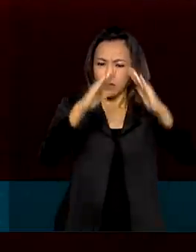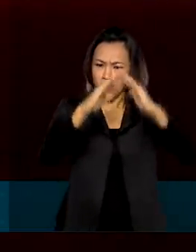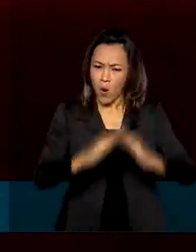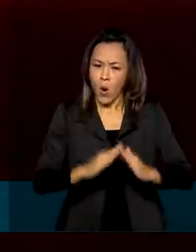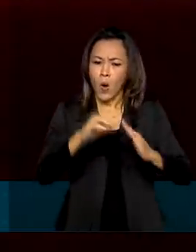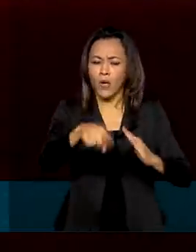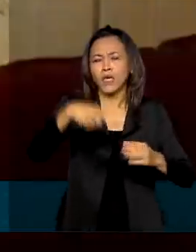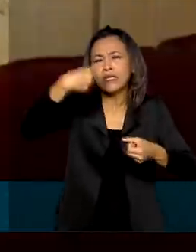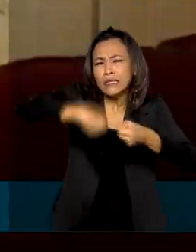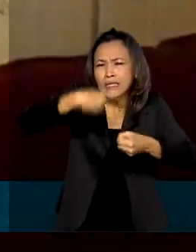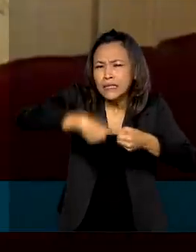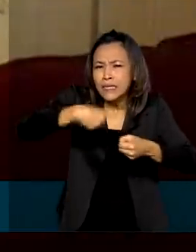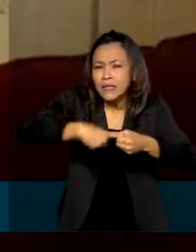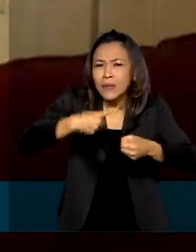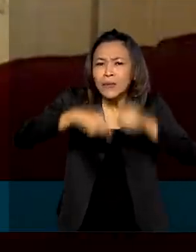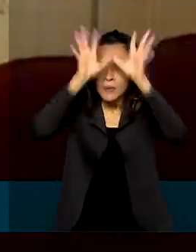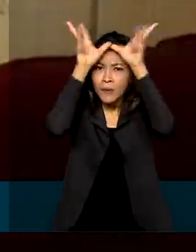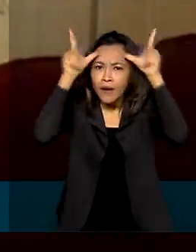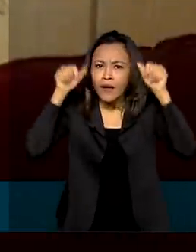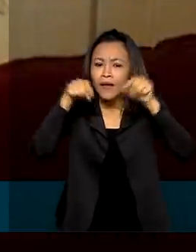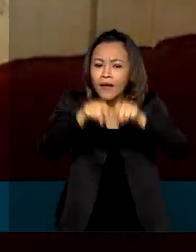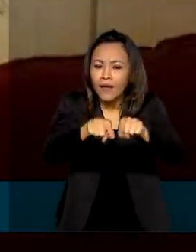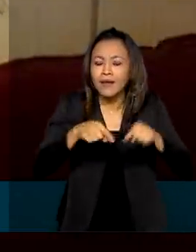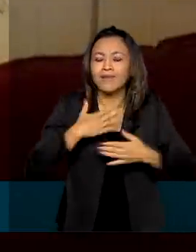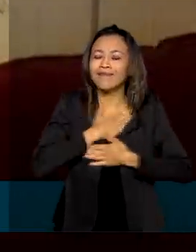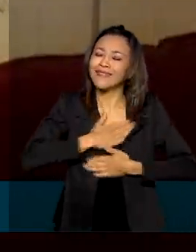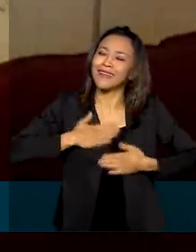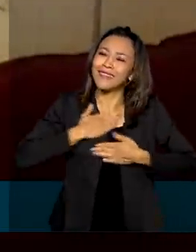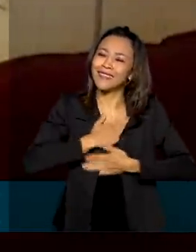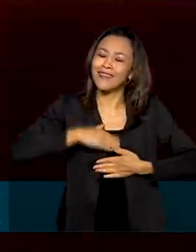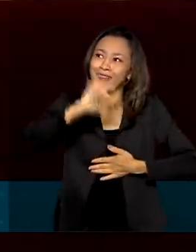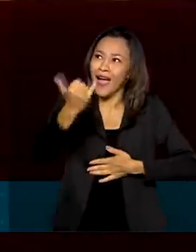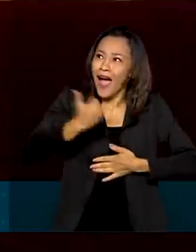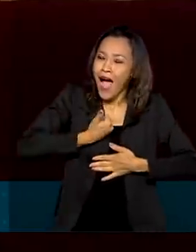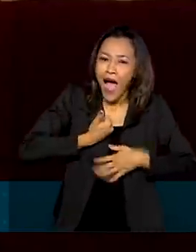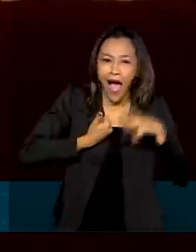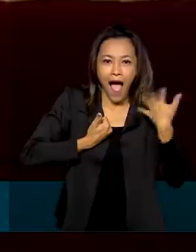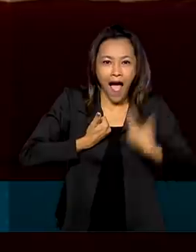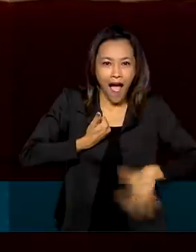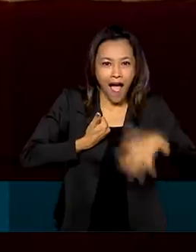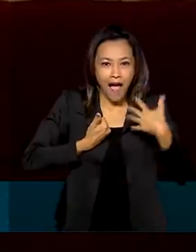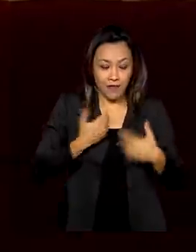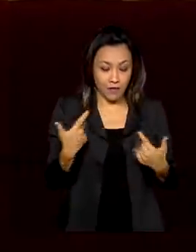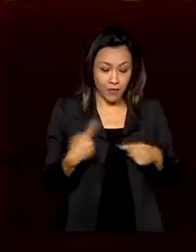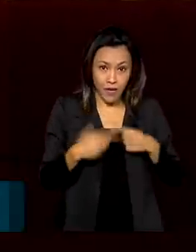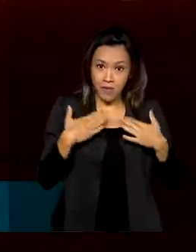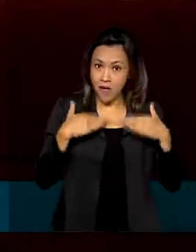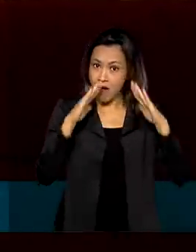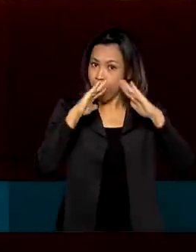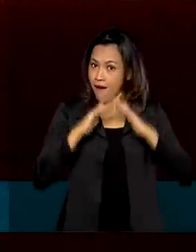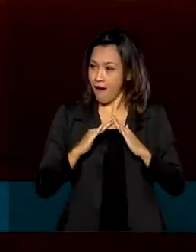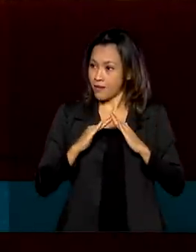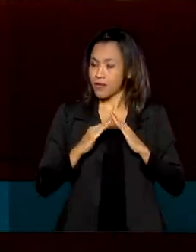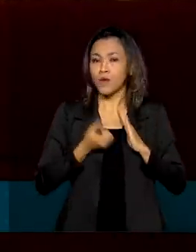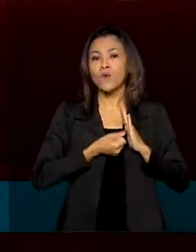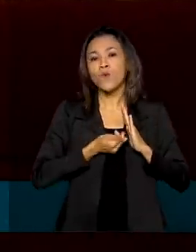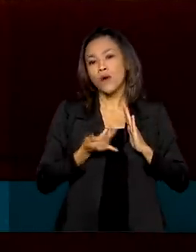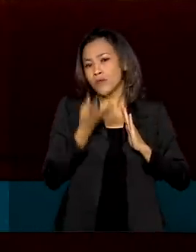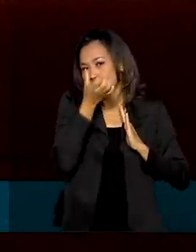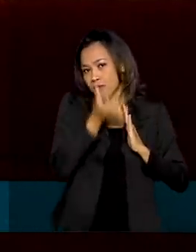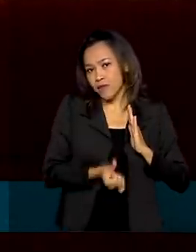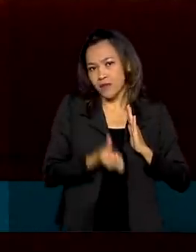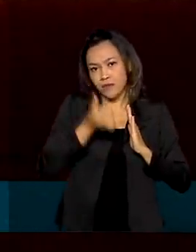interior do Acre, Raimundo está satisfeito com a notícia. Uma casa que nem na minha tem seis pessoas,